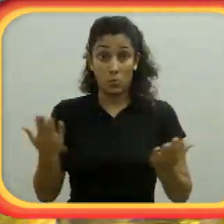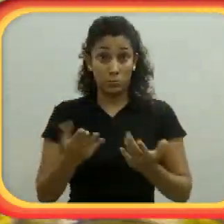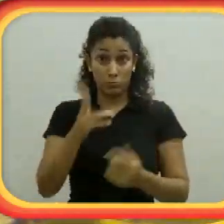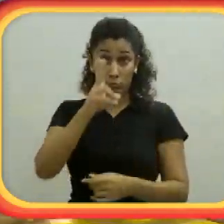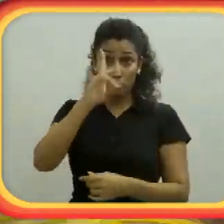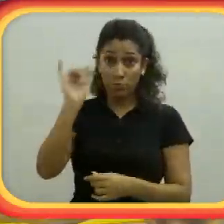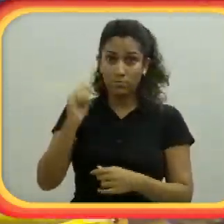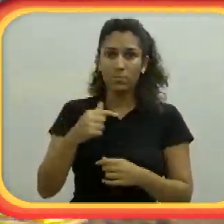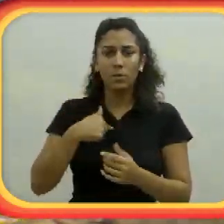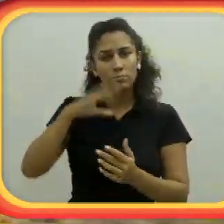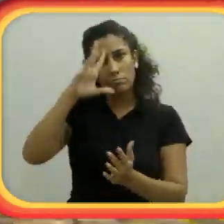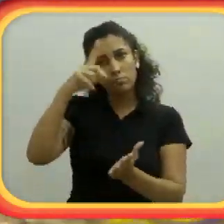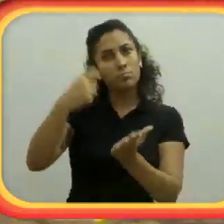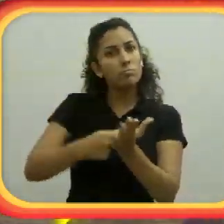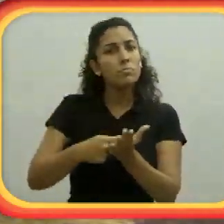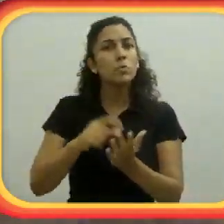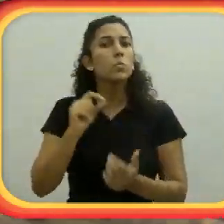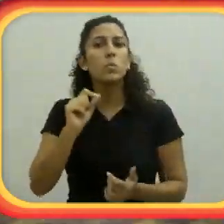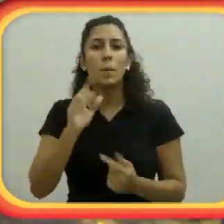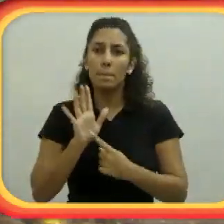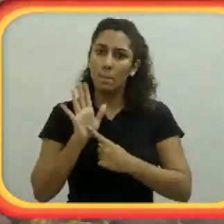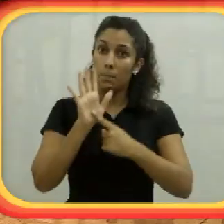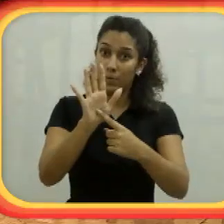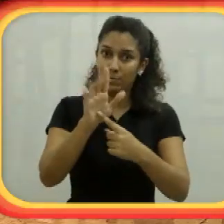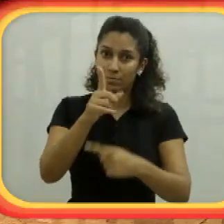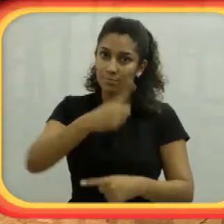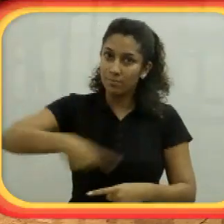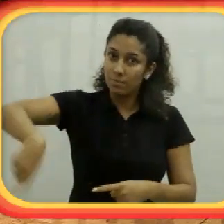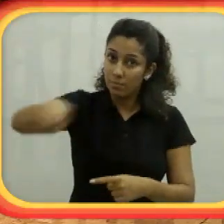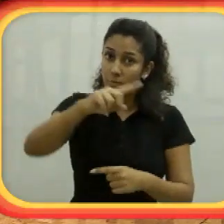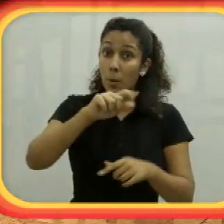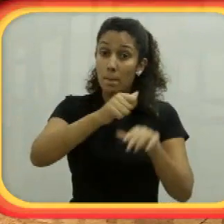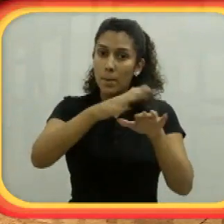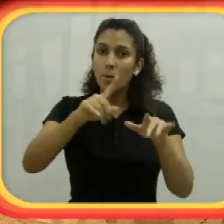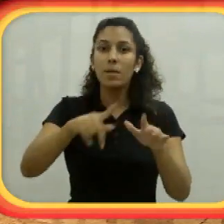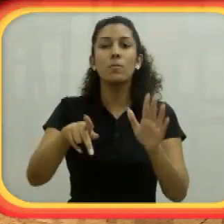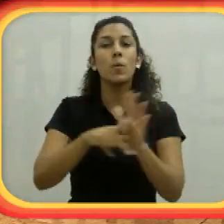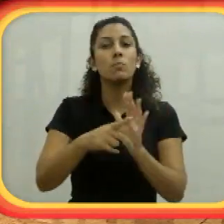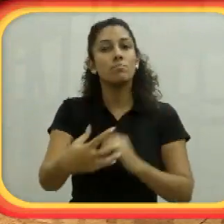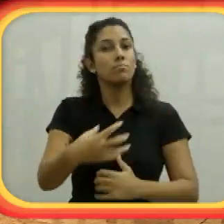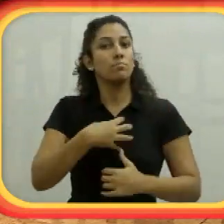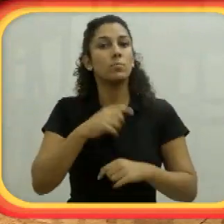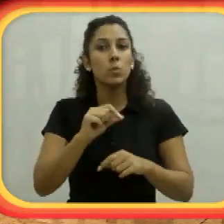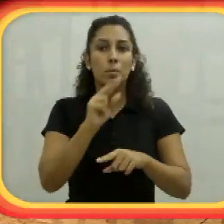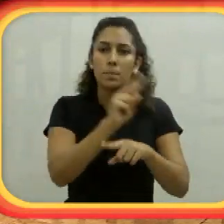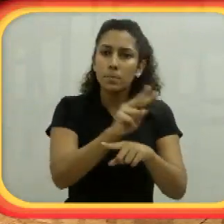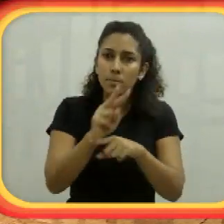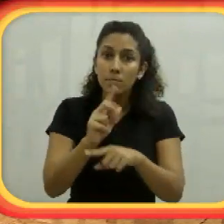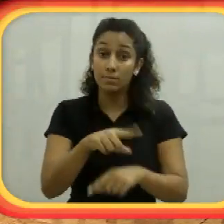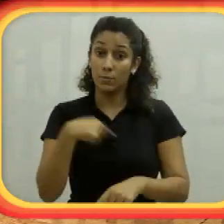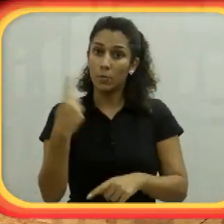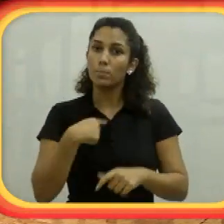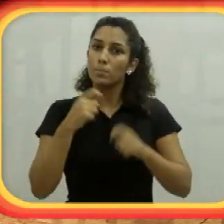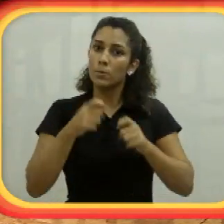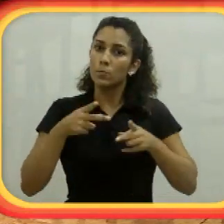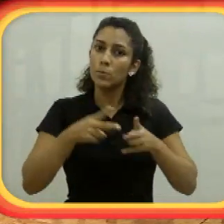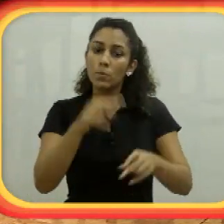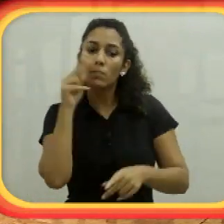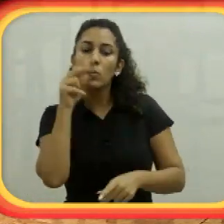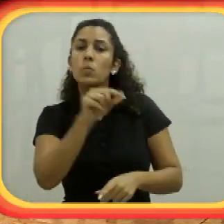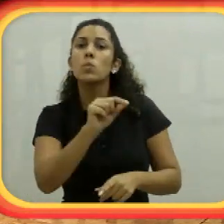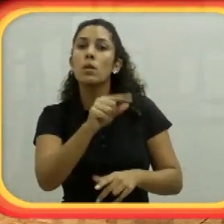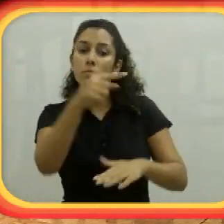importante essa coisa de preservar o meio ambiente. Então, hoje em dia, eu me dedico muito a isso, a mostrar às pessoas que